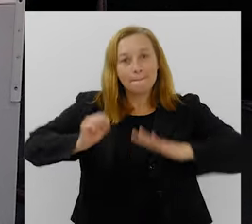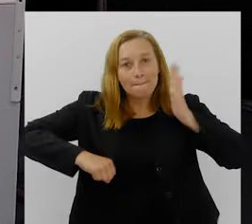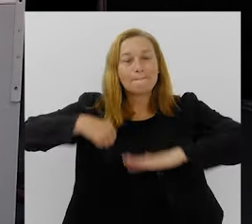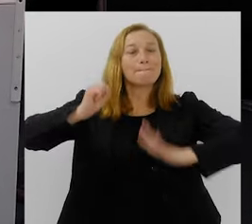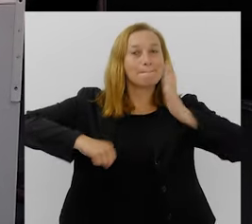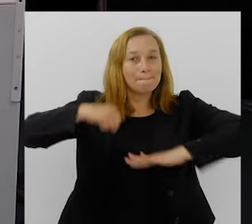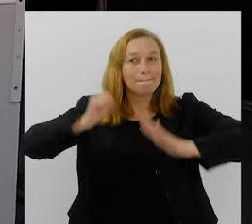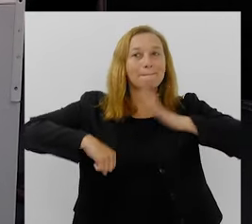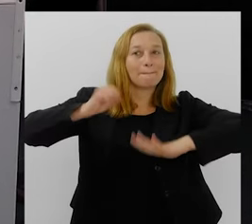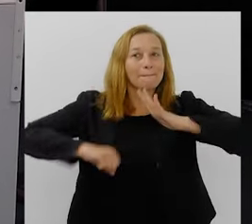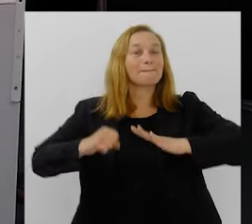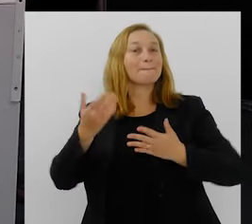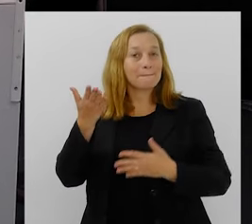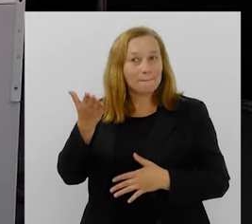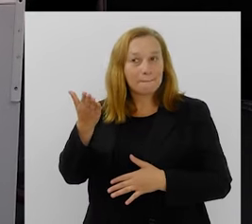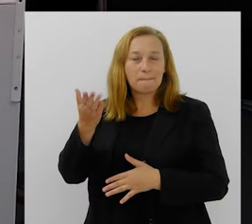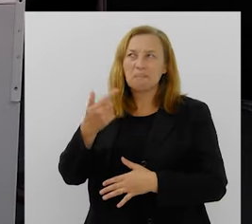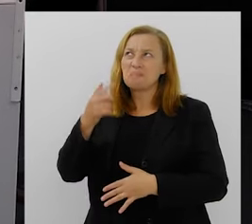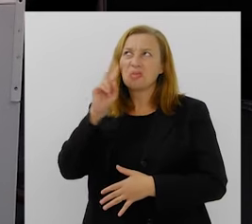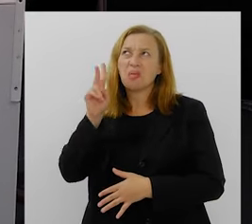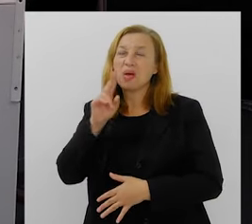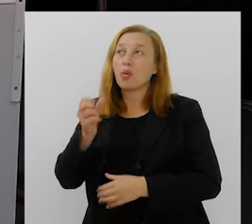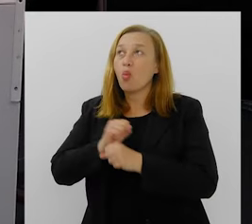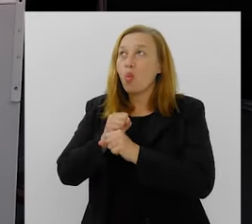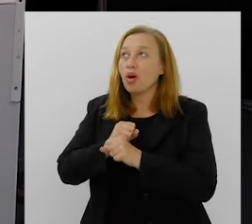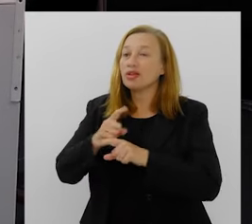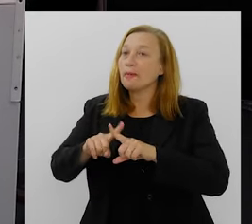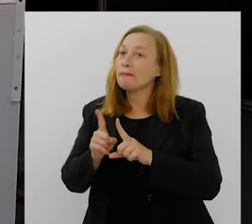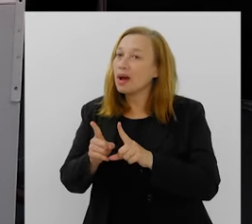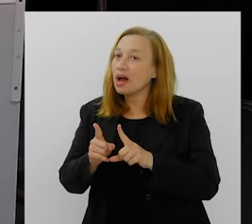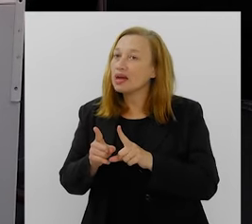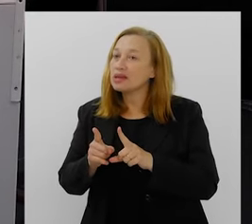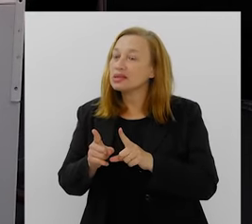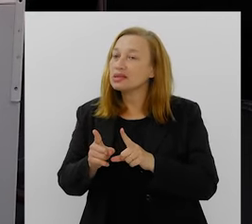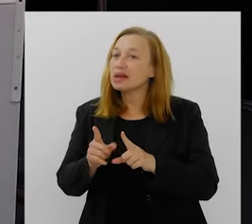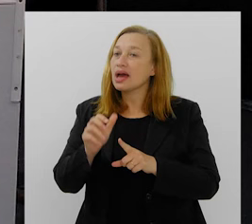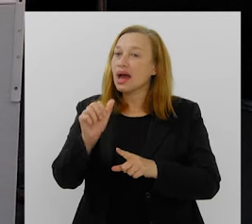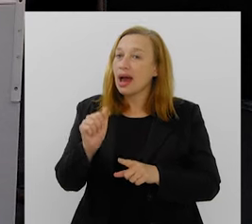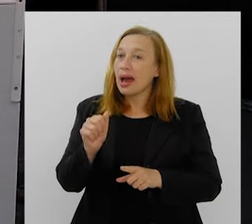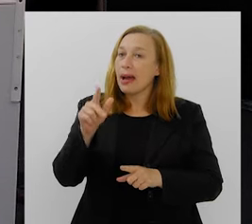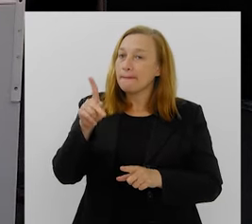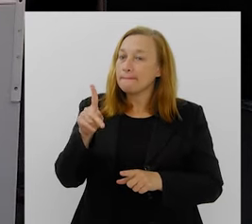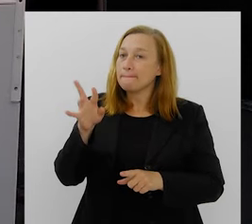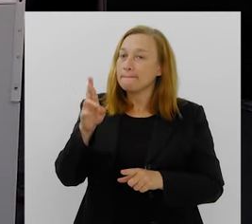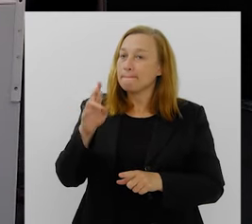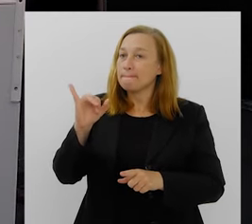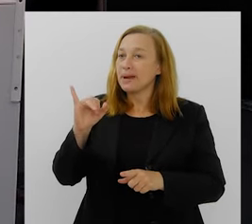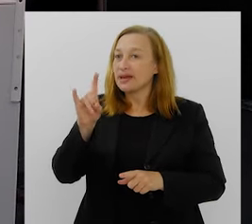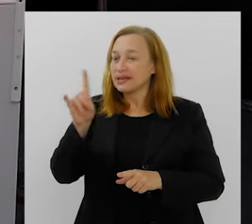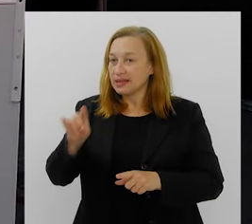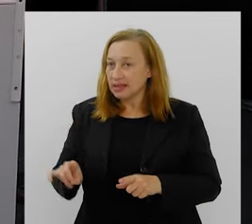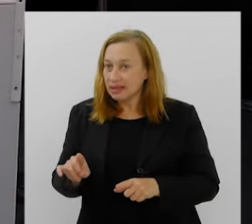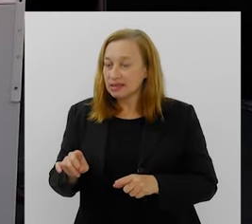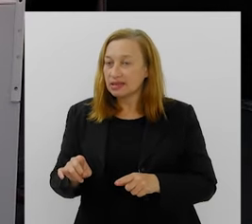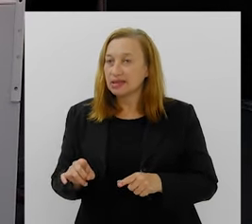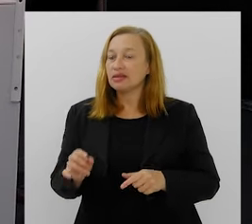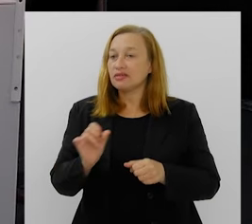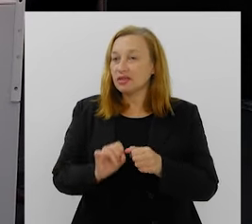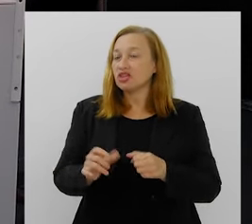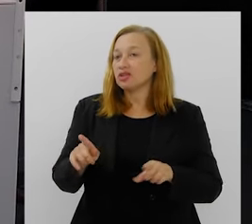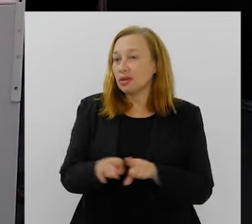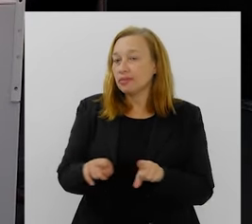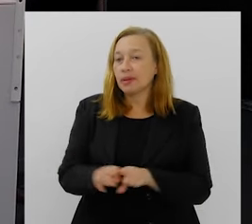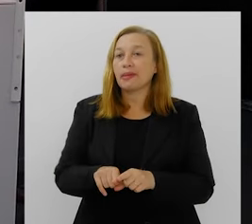Salgueiro, Salgueiro, Salgueiro. Não lembro o ano, mas a gente reeditou no Aprendizes o Rio de Lá Pra Cá. Sim.